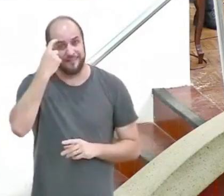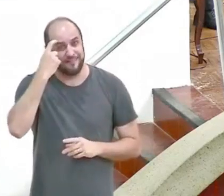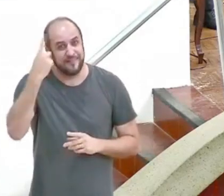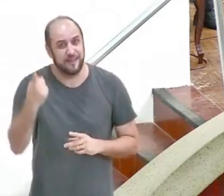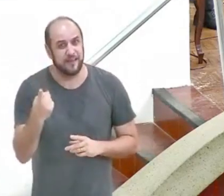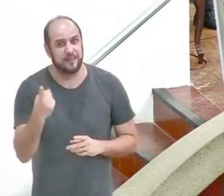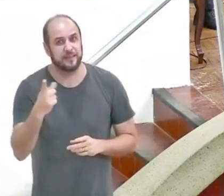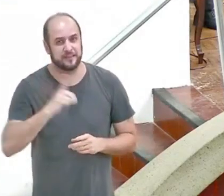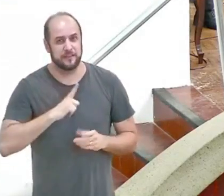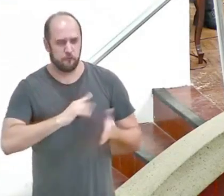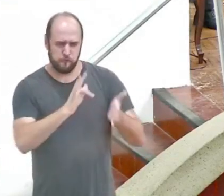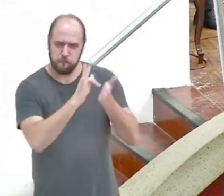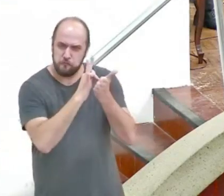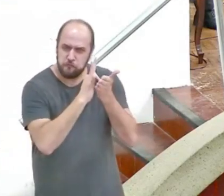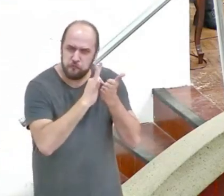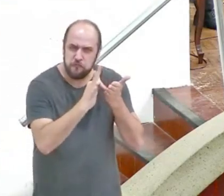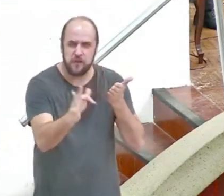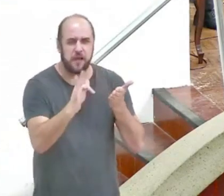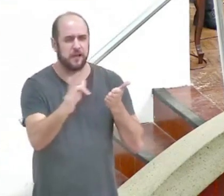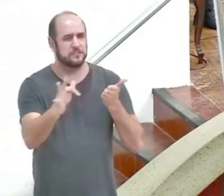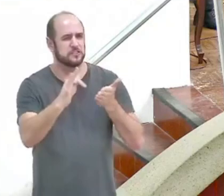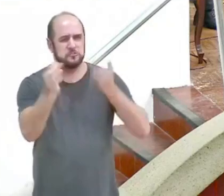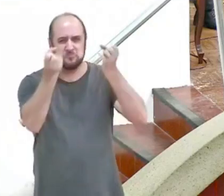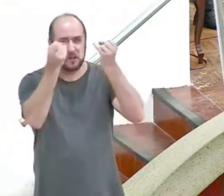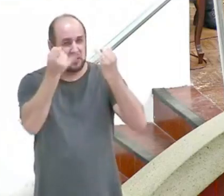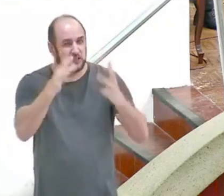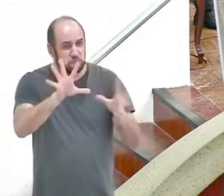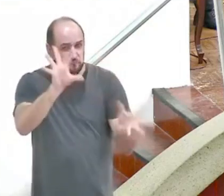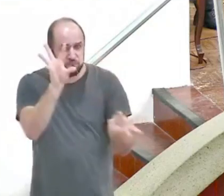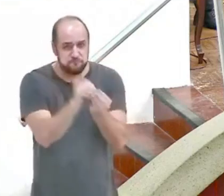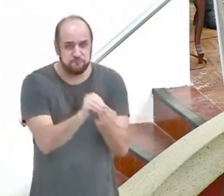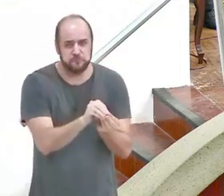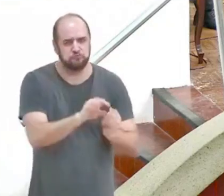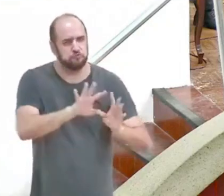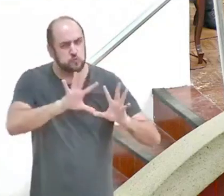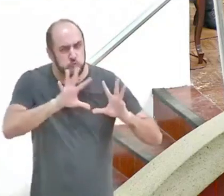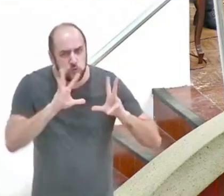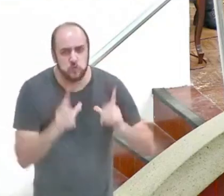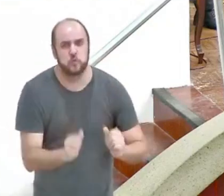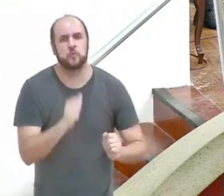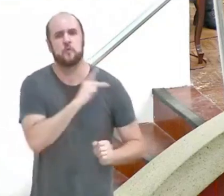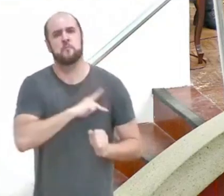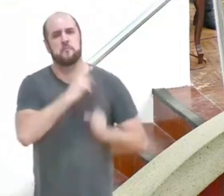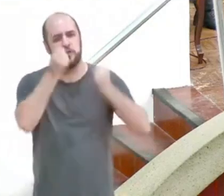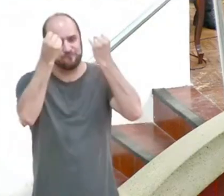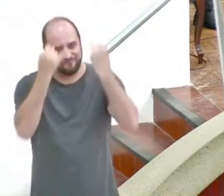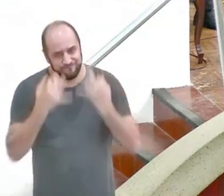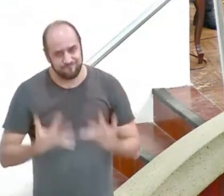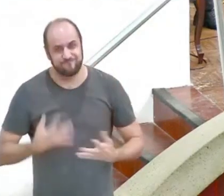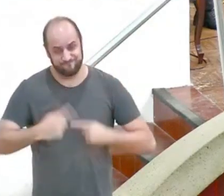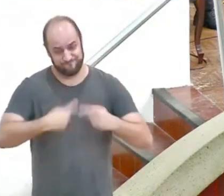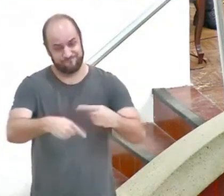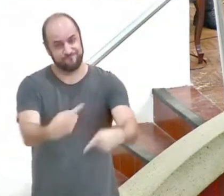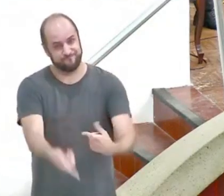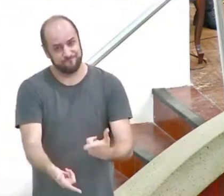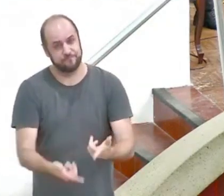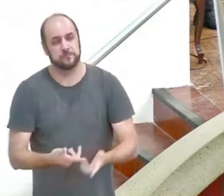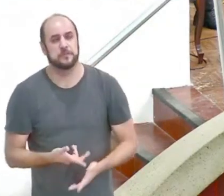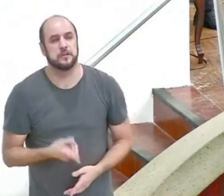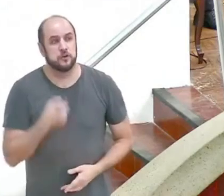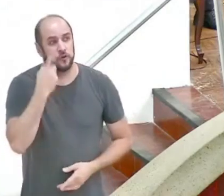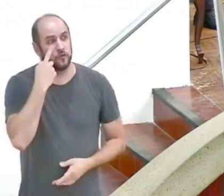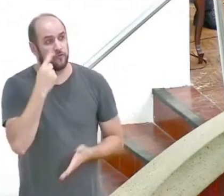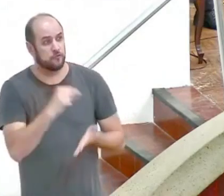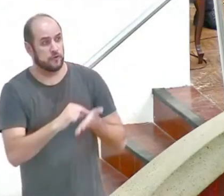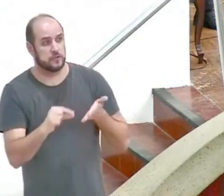caput, uma frase que dá o tom de tudo aquilo que o apóstolo Paulo discorre em seguida. No início do verso